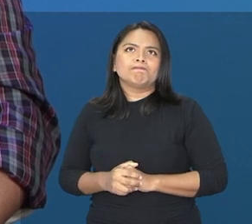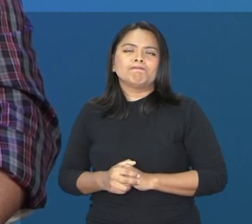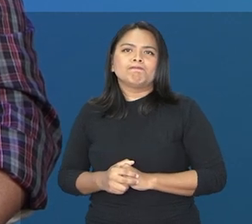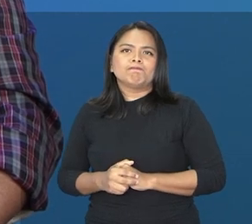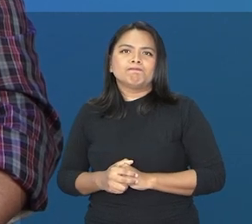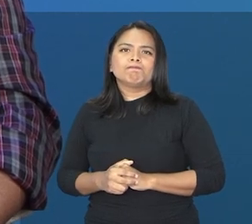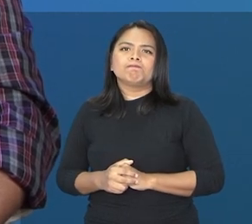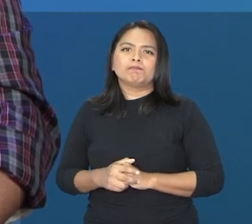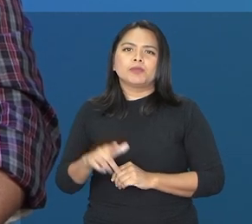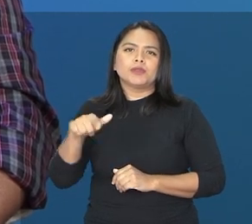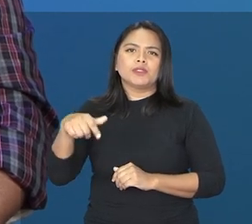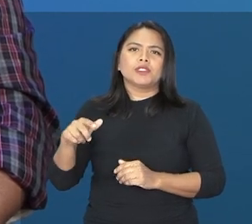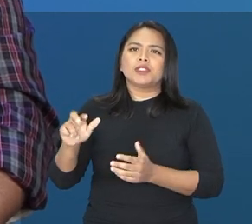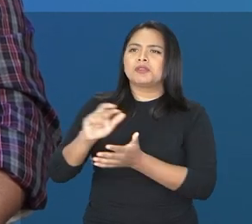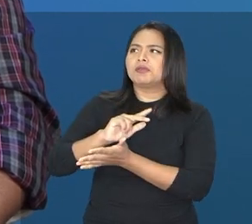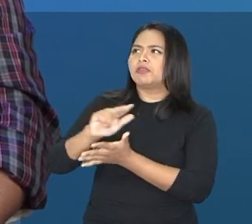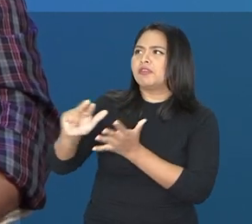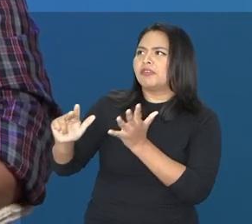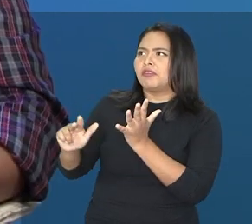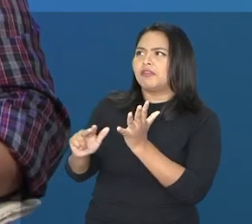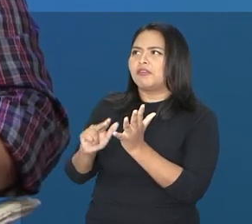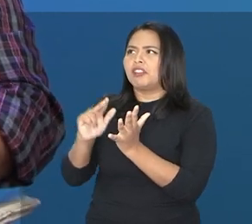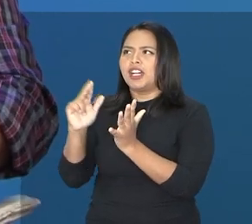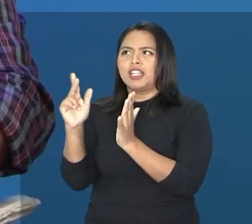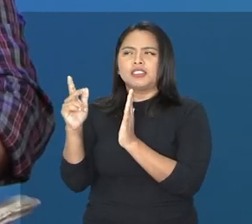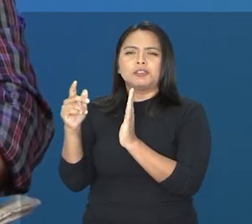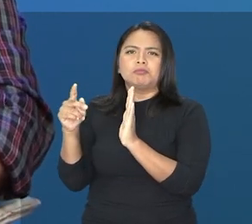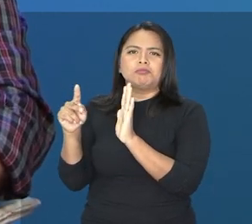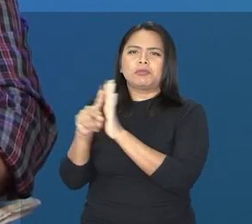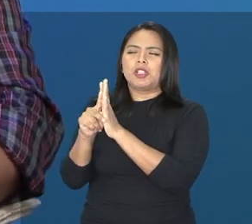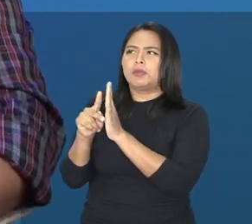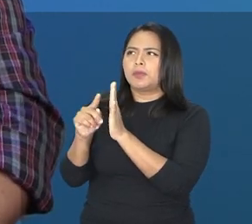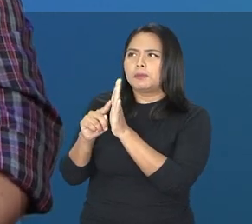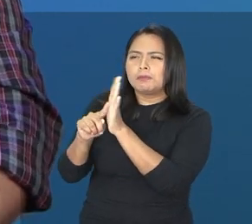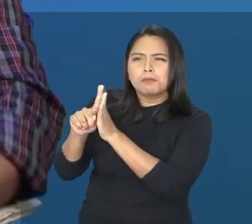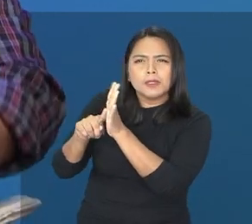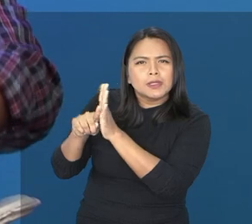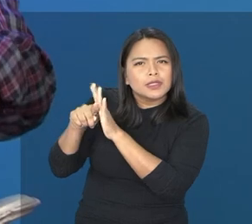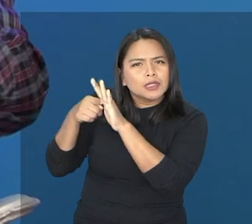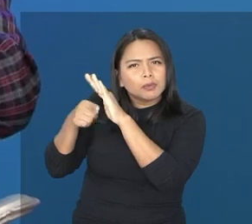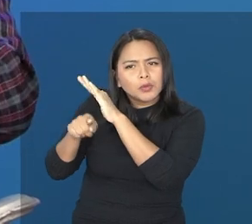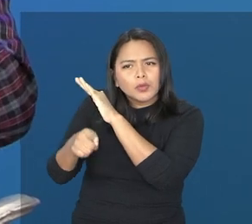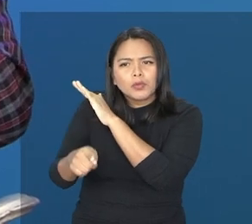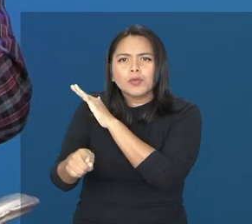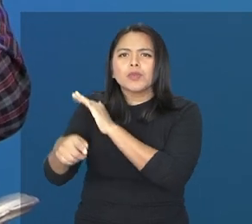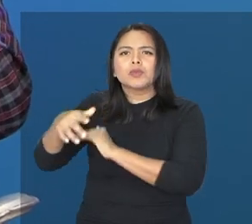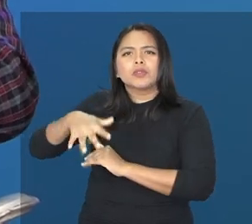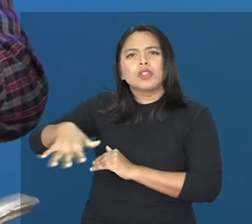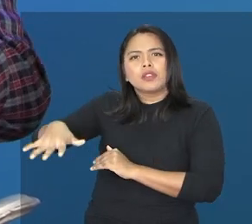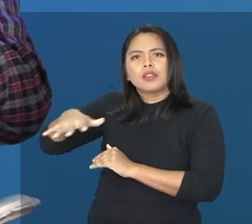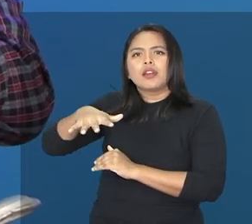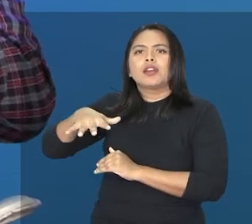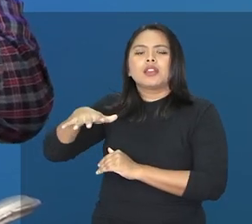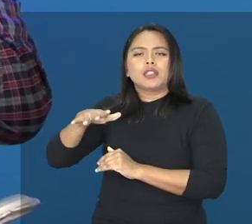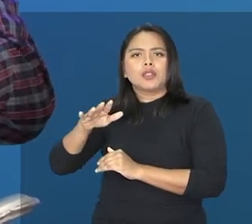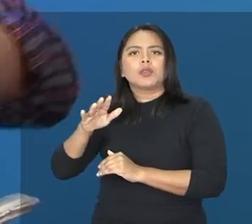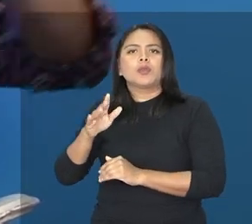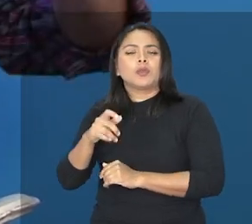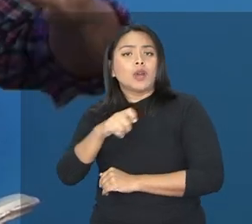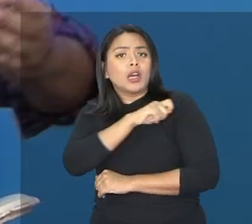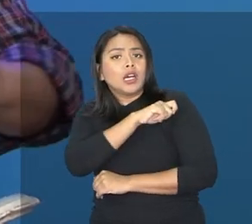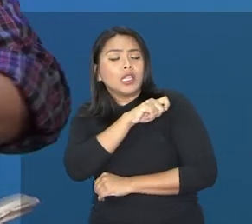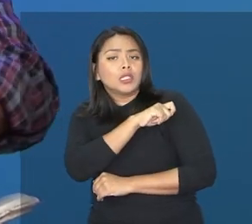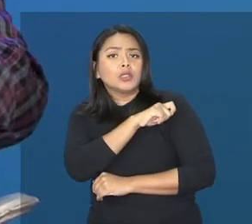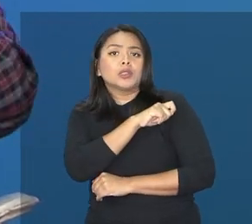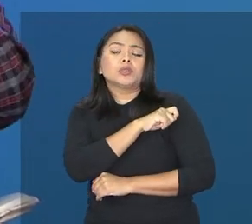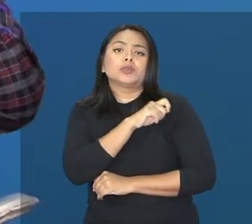universo de atividades de iniciação científica. aí, sim, aí é onde esses alunos que